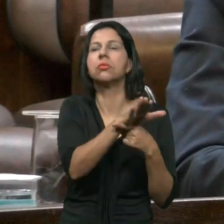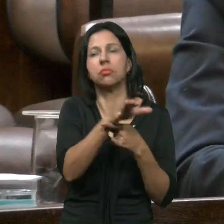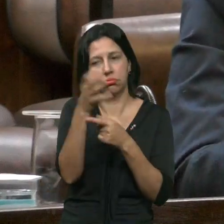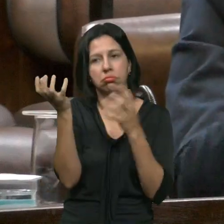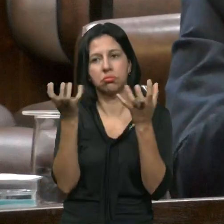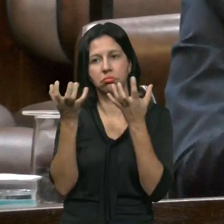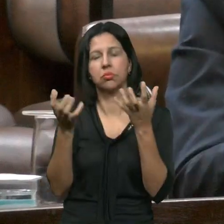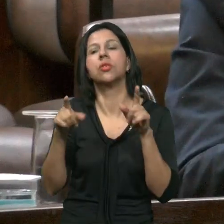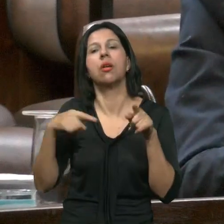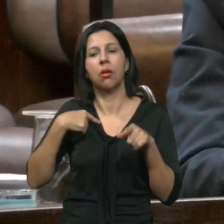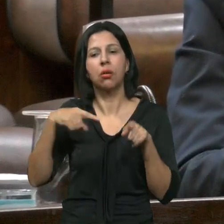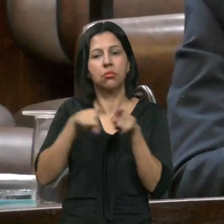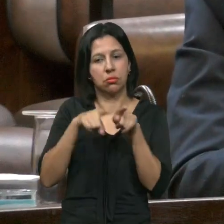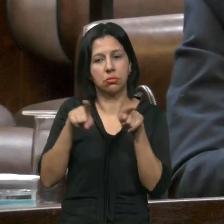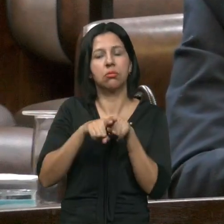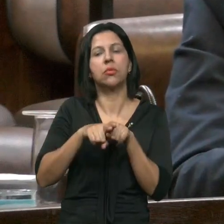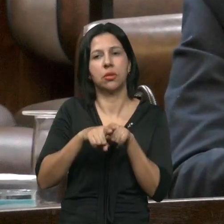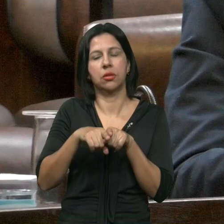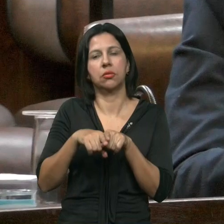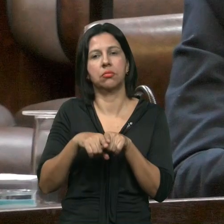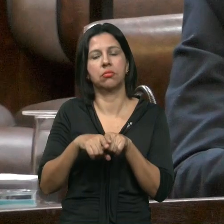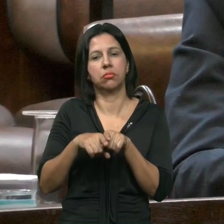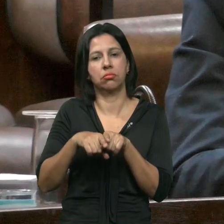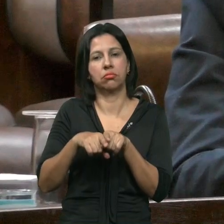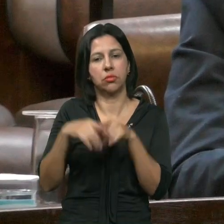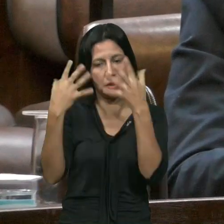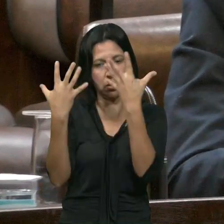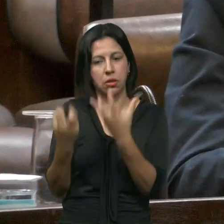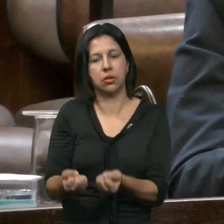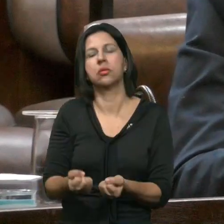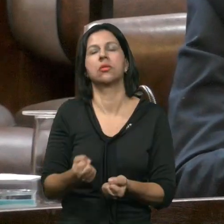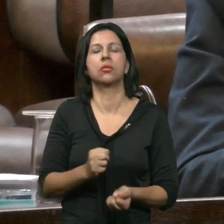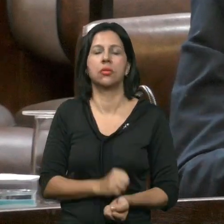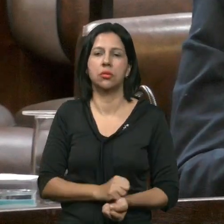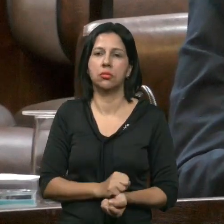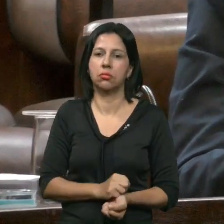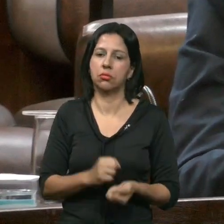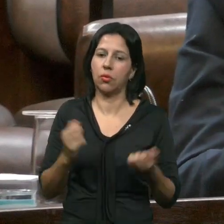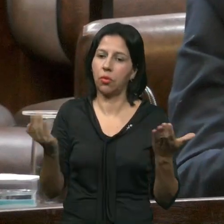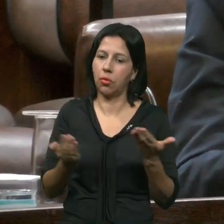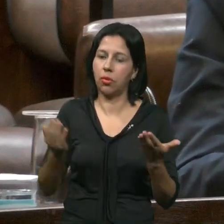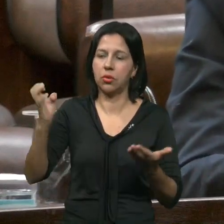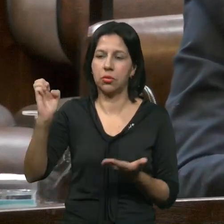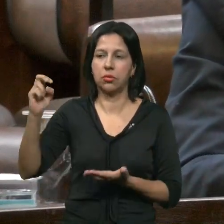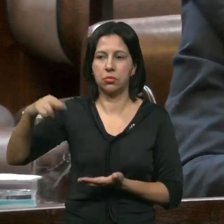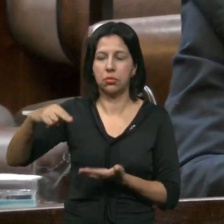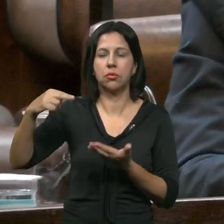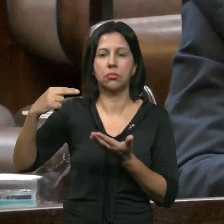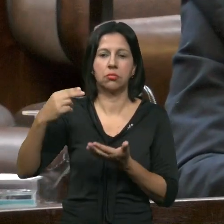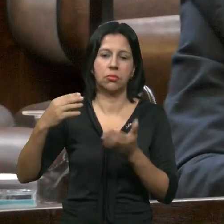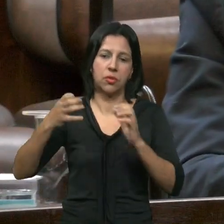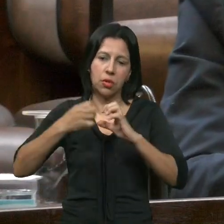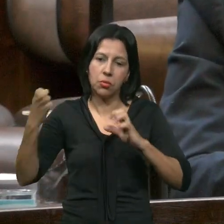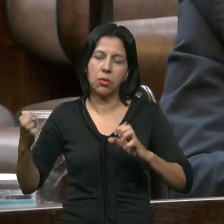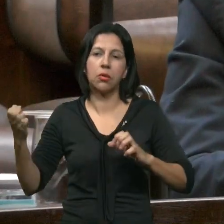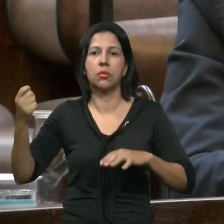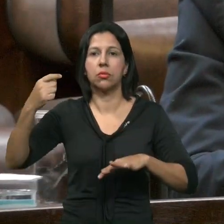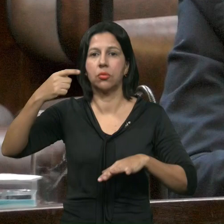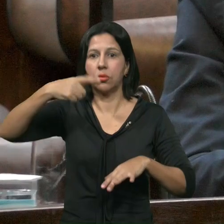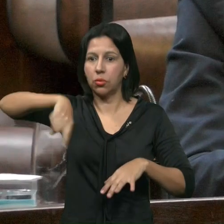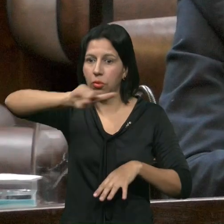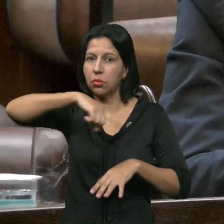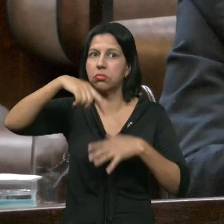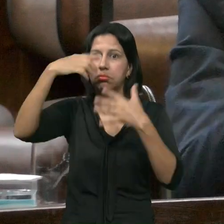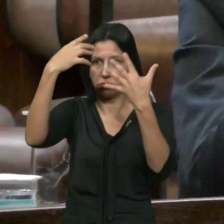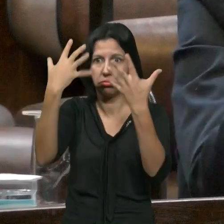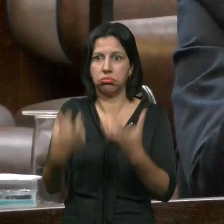Também Essa emenda Mas Vossa Excelência Já apresentou E é claro Que nós vamos Aprovar E E